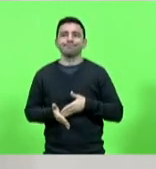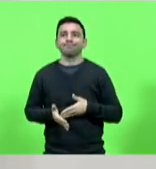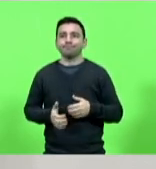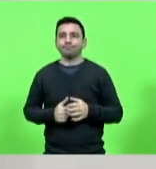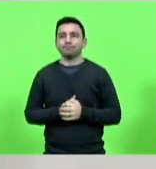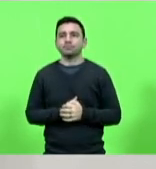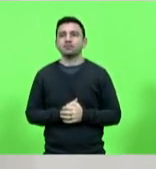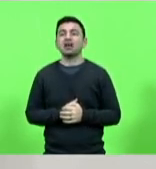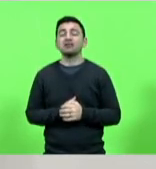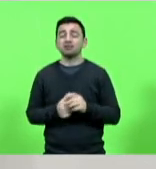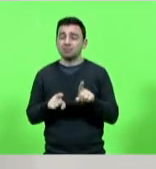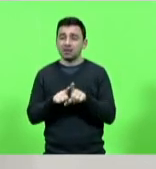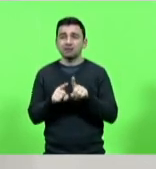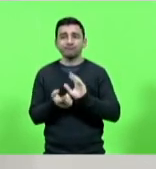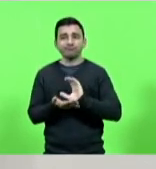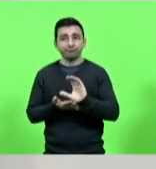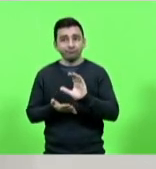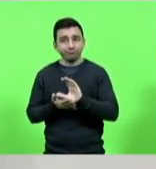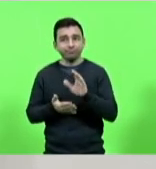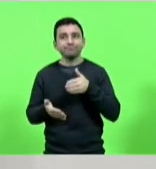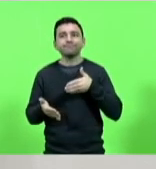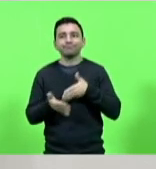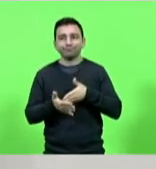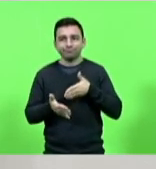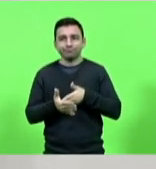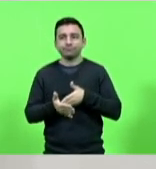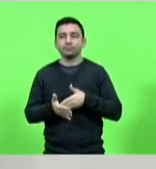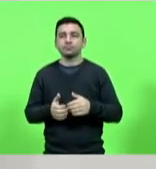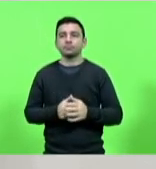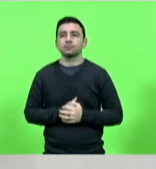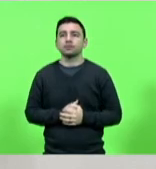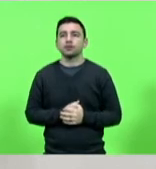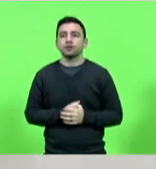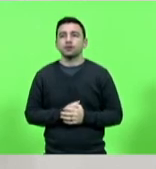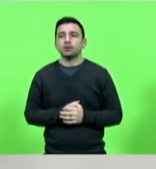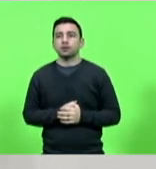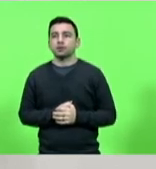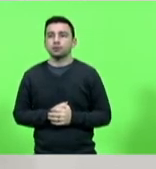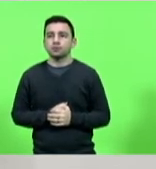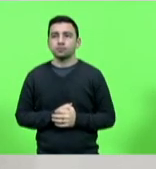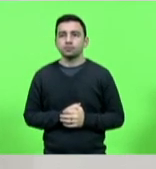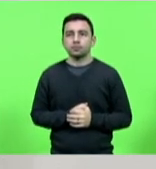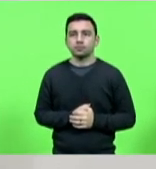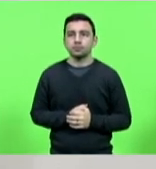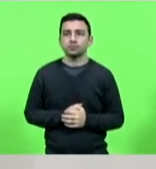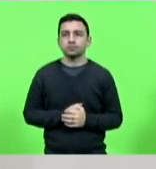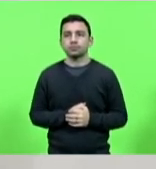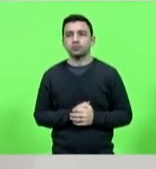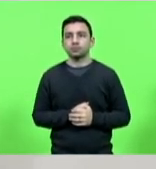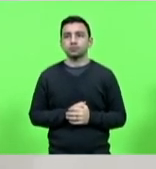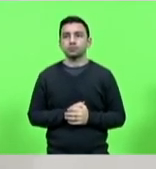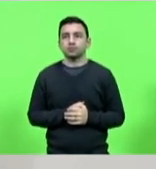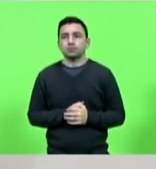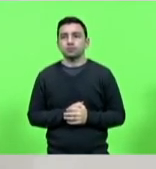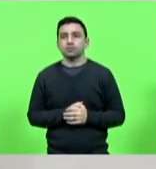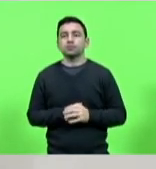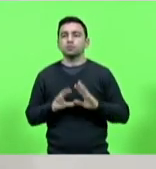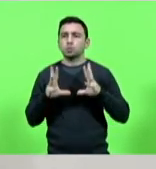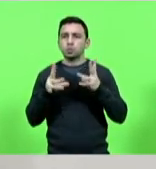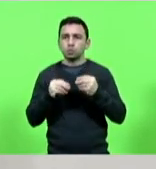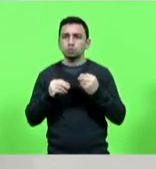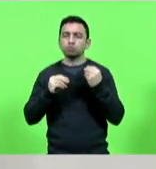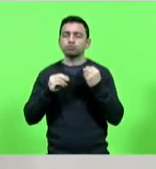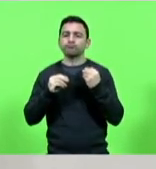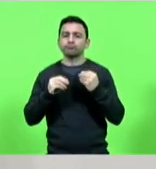investimentos, os empreendedores, evidentemente, que não têm como apostar